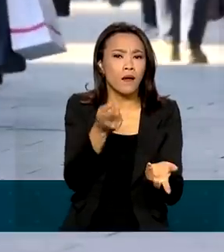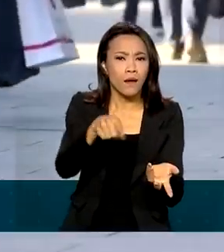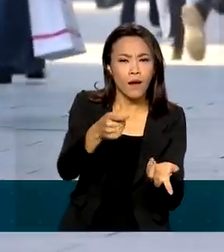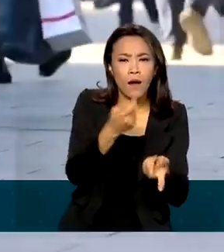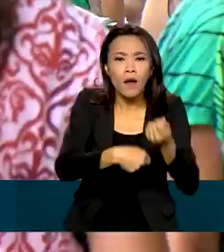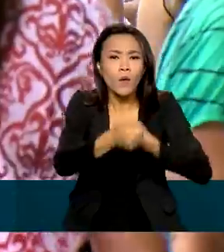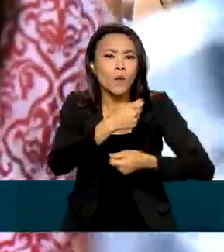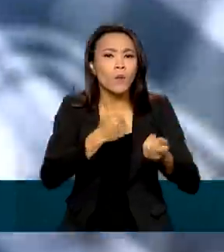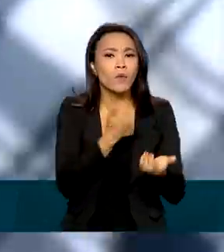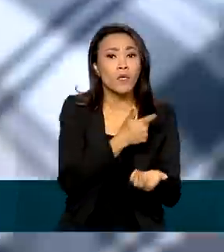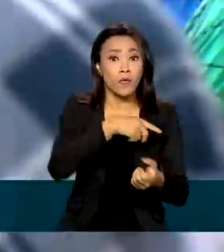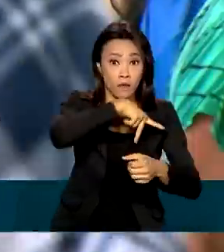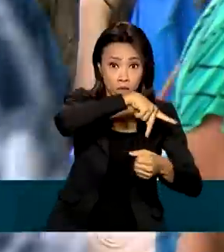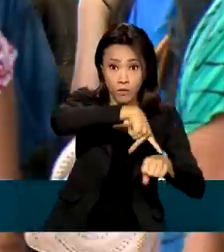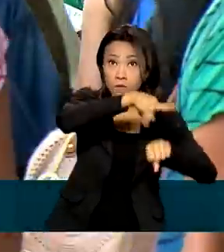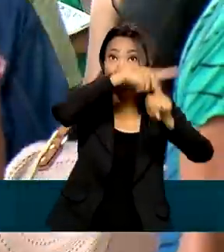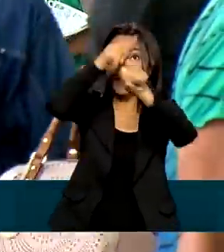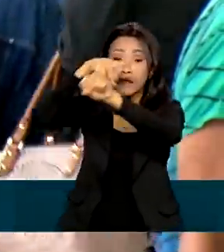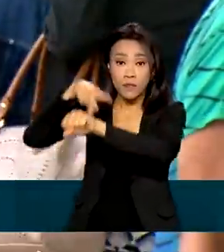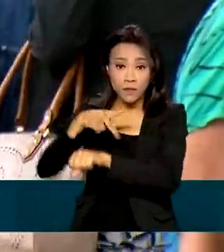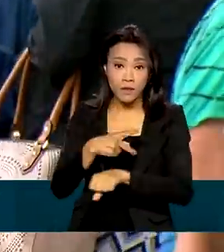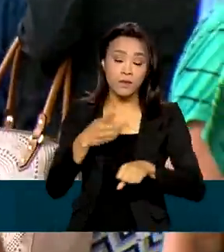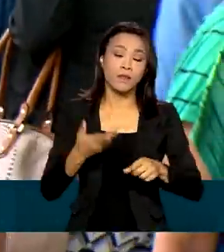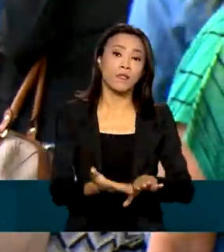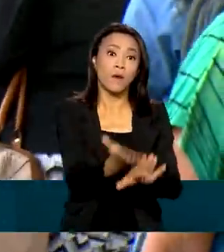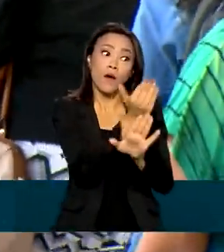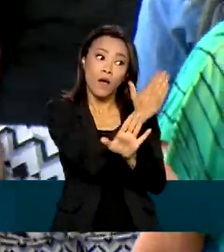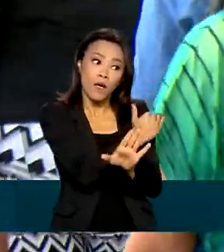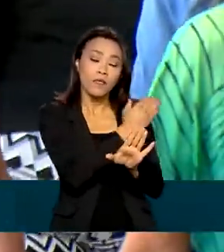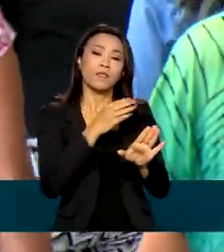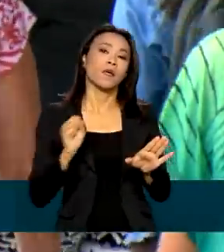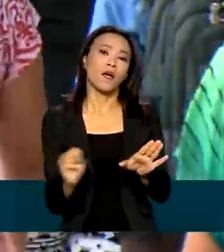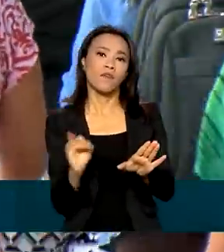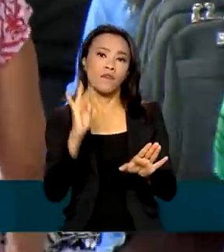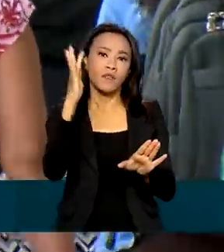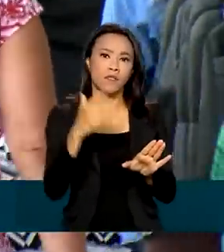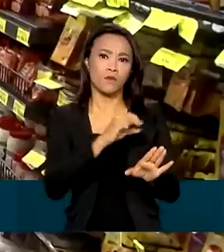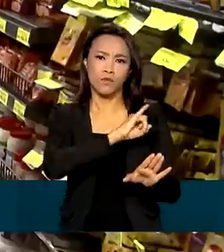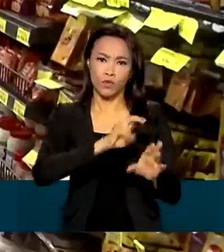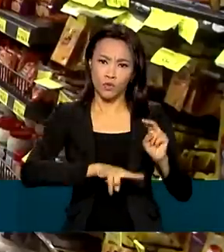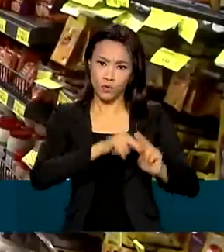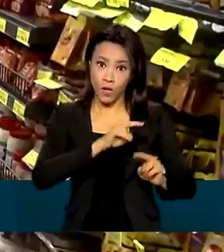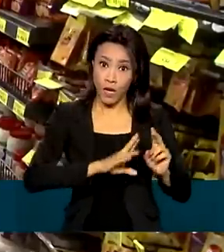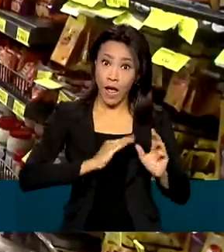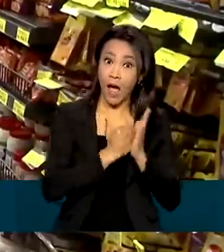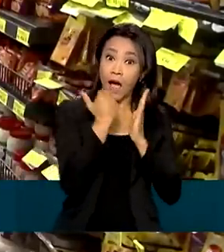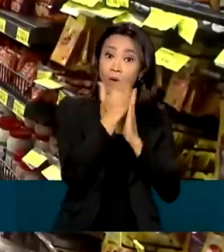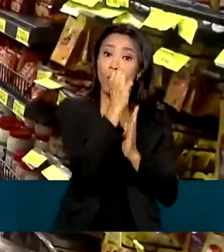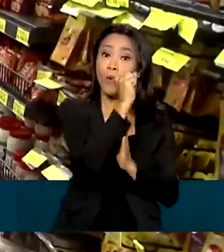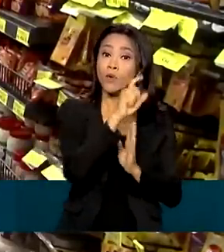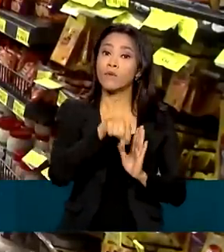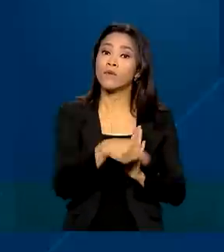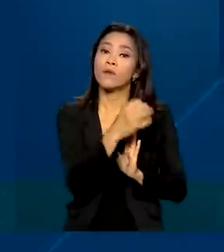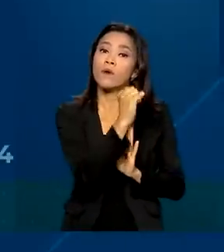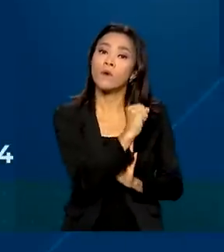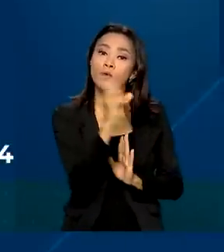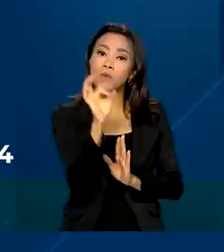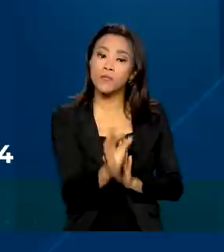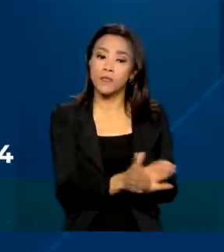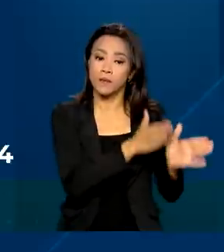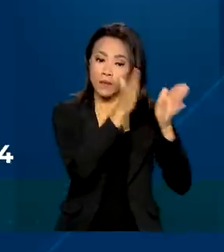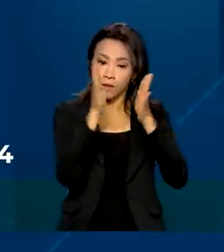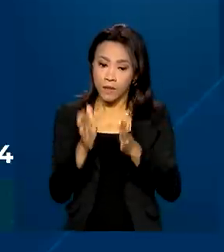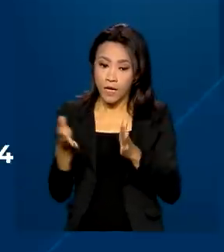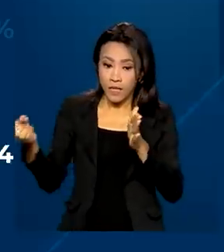Já em relação à inflação, a previsão anterior de junho era mais alta, de 8,8%. A nova